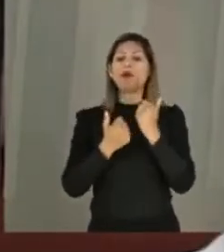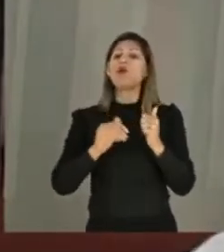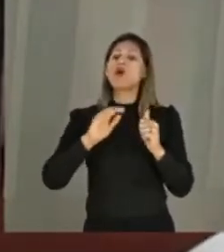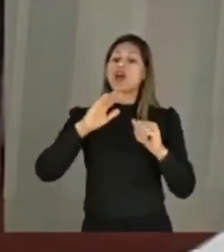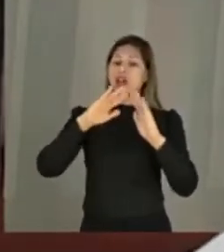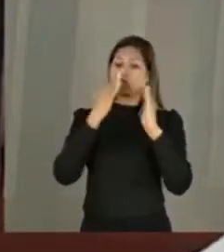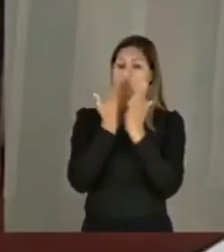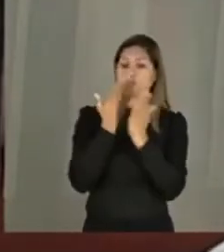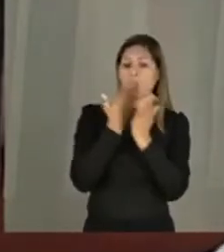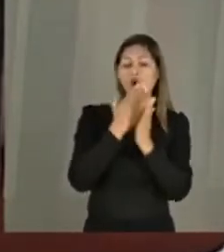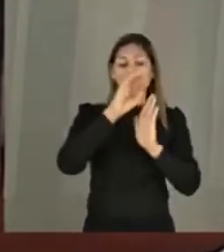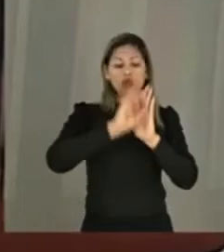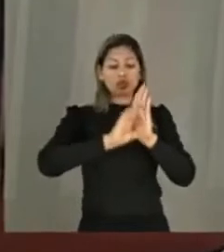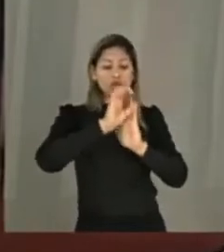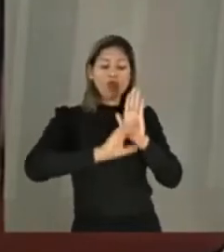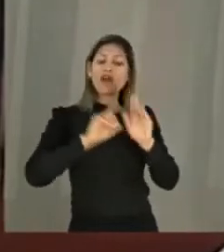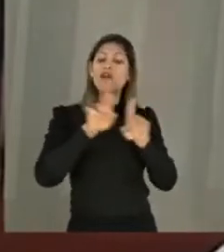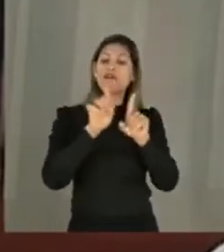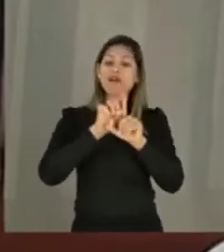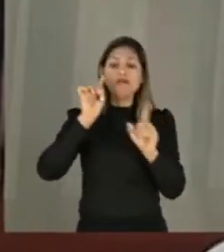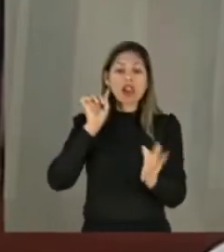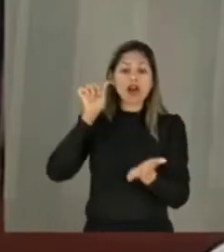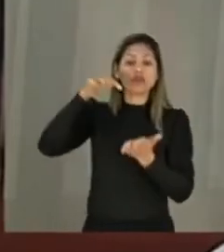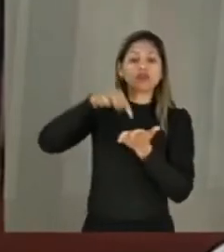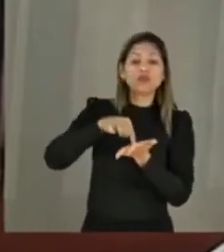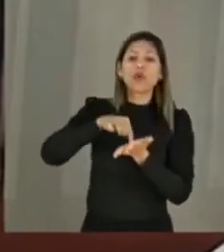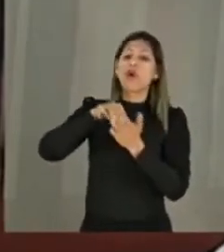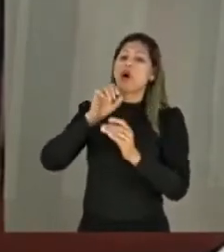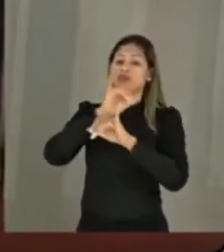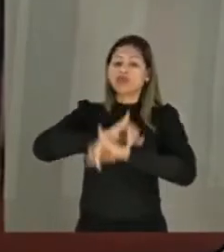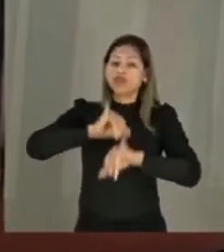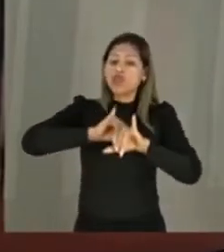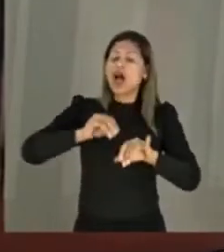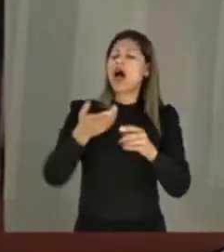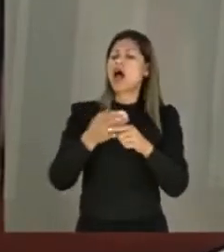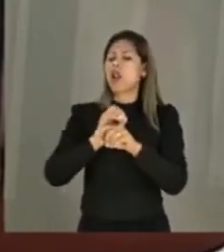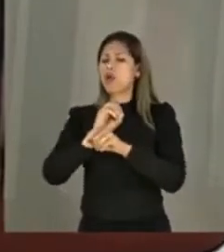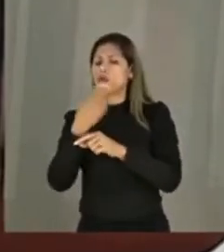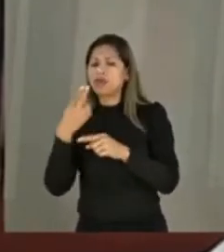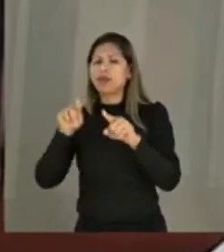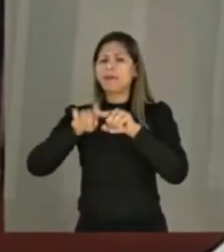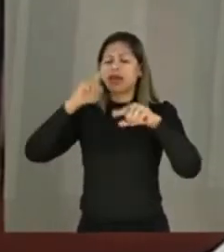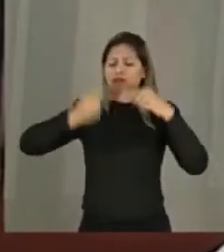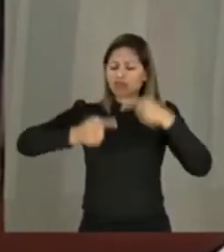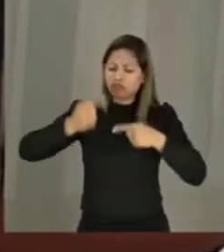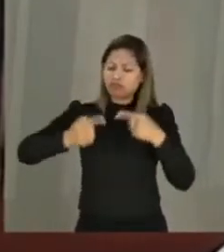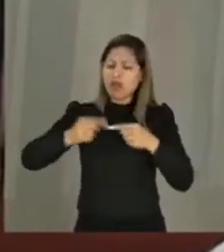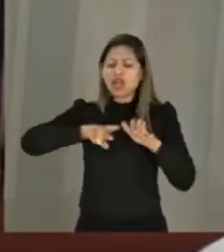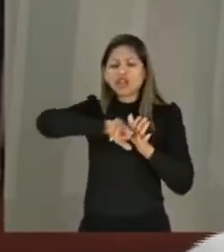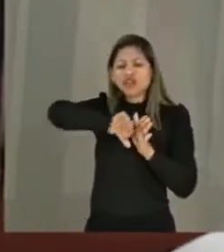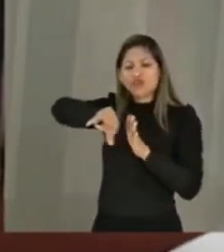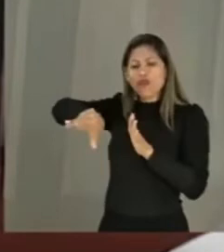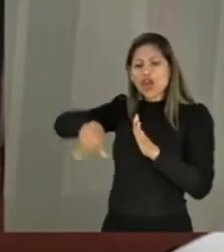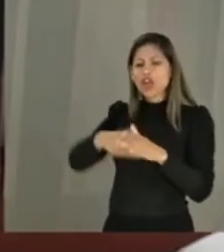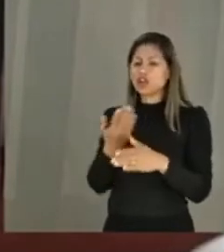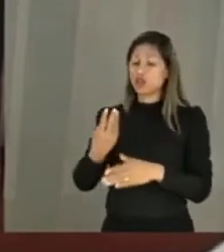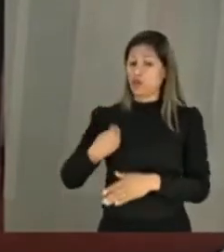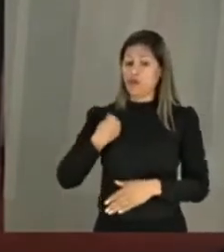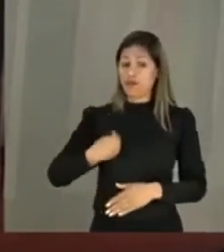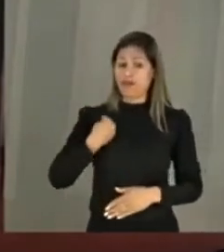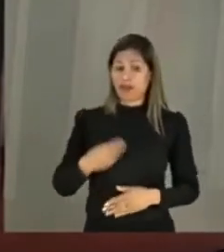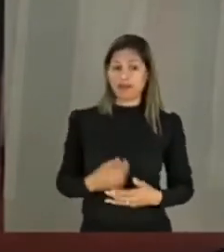com liberdade, para darem centralidade às suas demandas em diálogo com as diferentes formas de conhecer que constituem o mundo que vivemos.